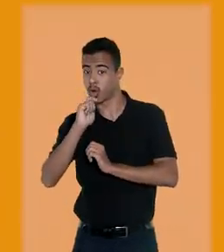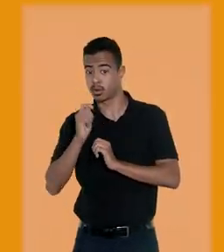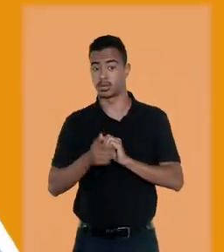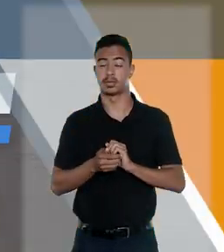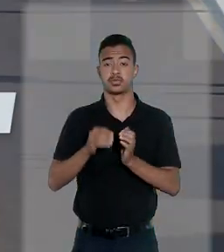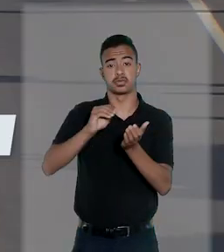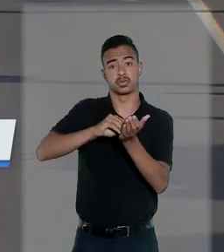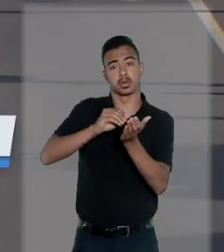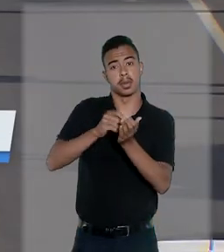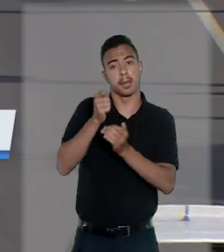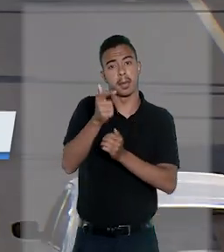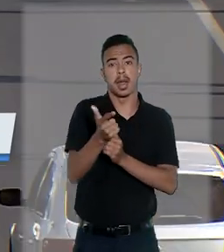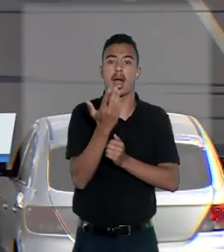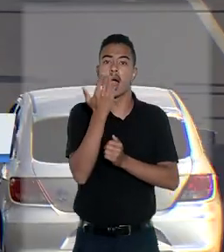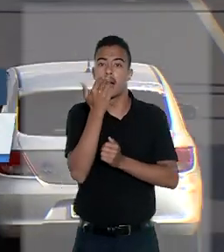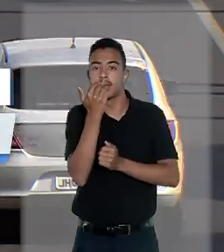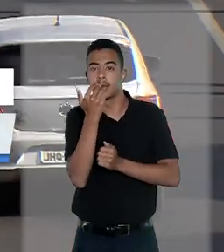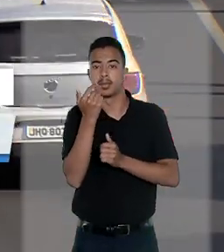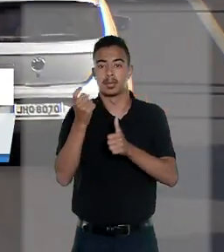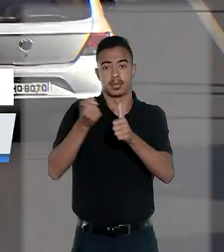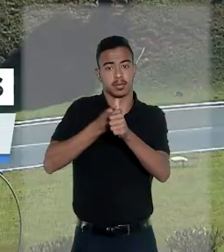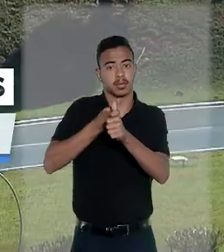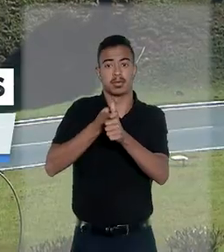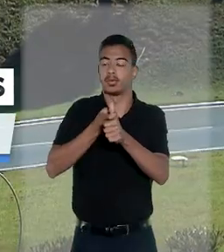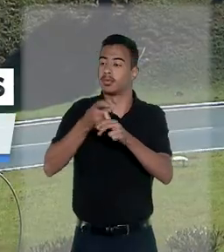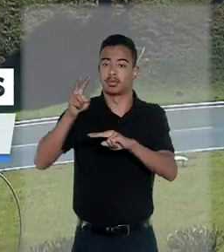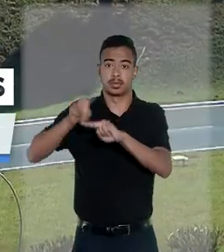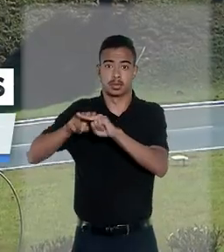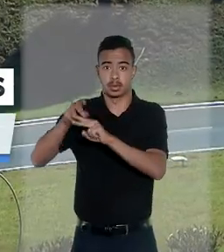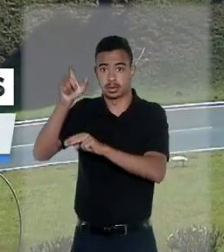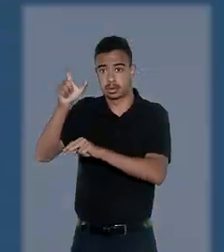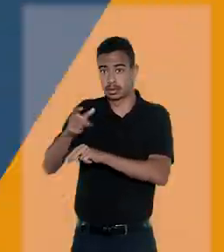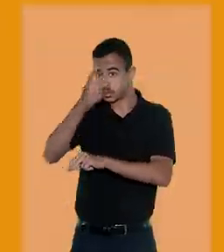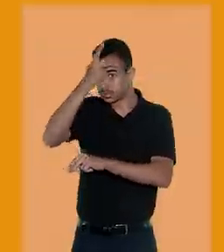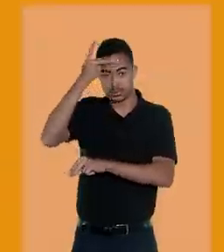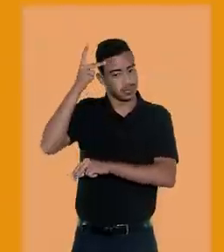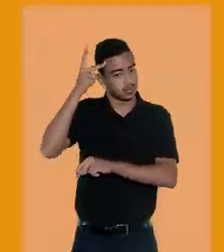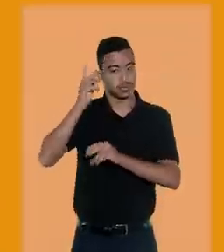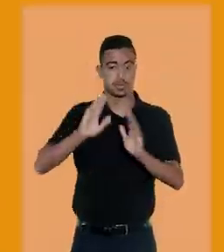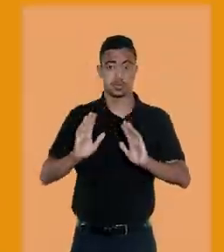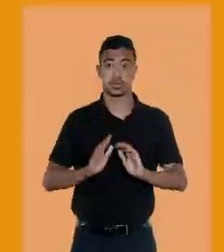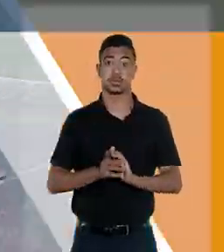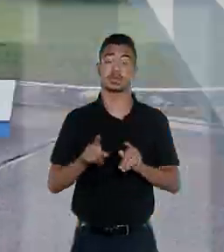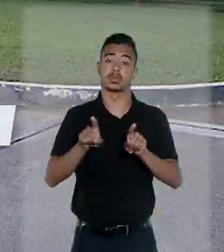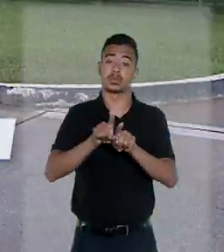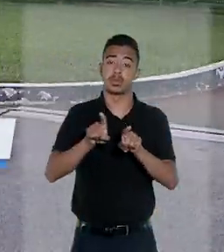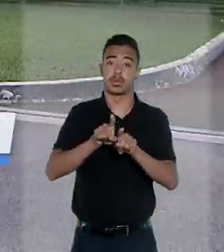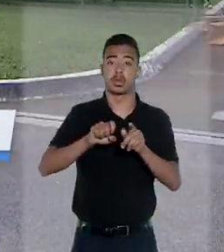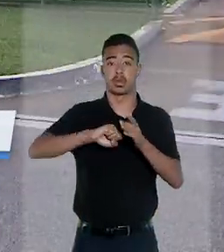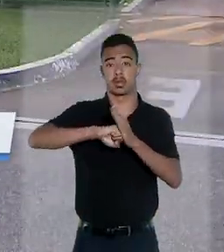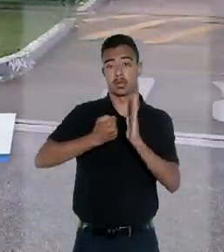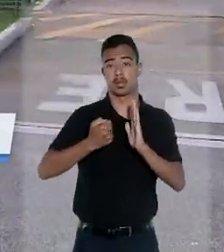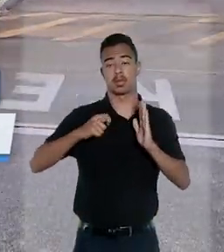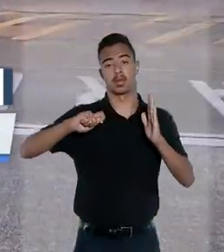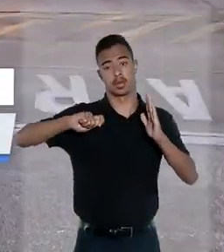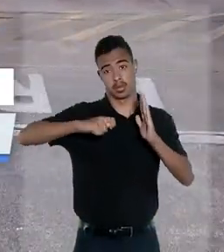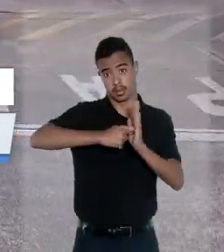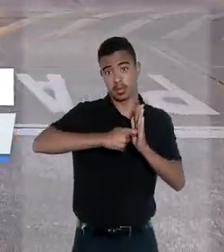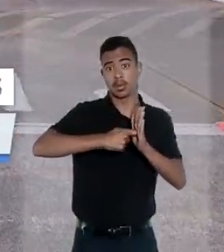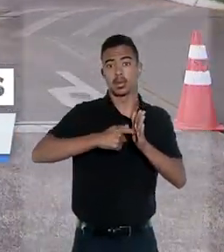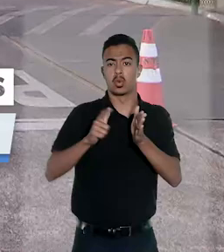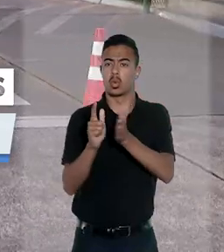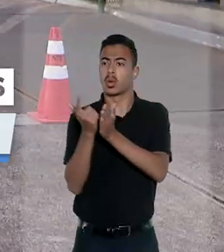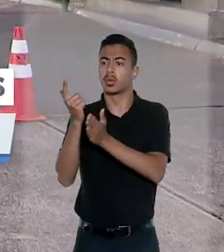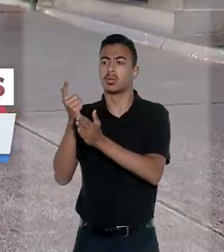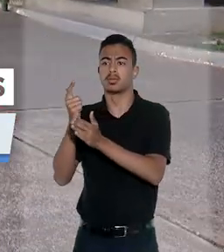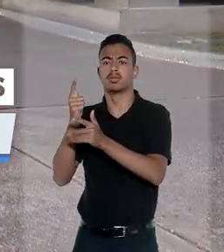Falta de pagamento de alimentos indenizatórios não gera prisão civil. E mais, trancada ação contra a jornalista